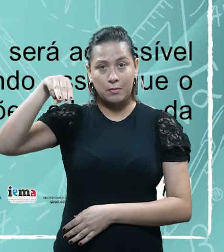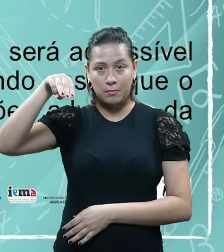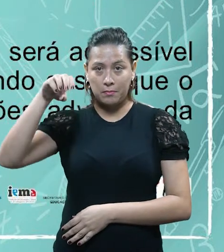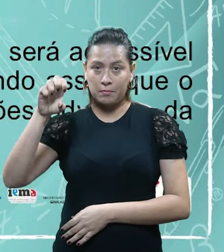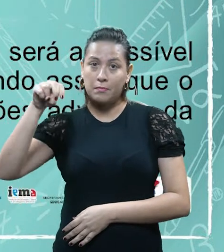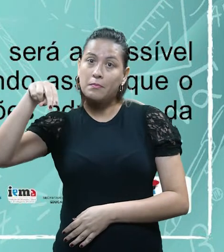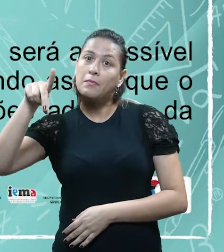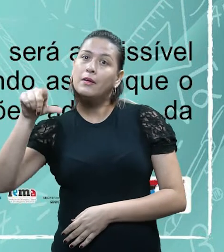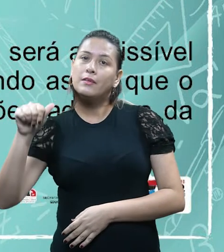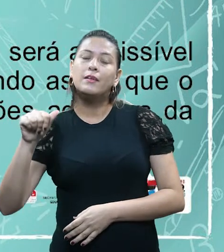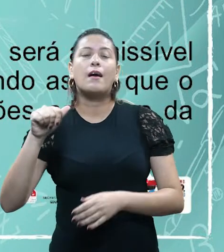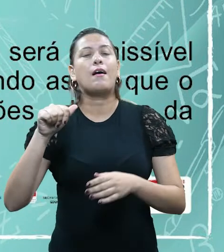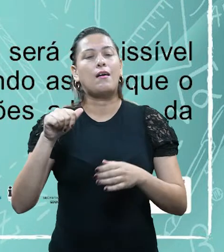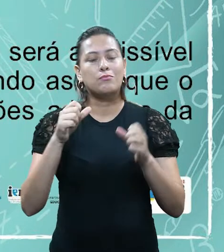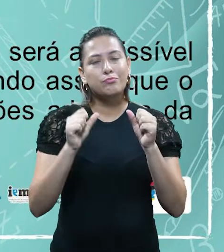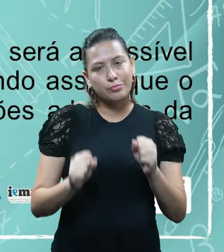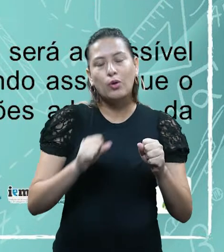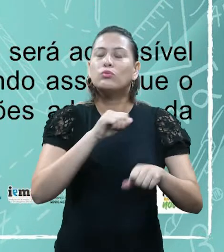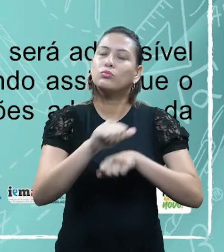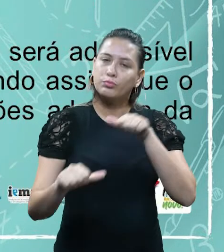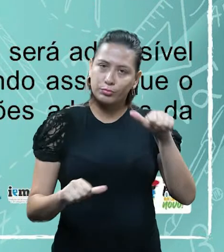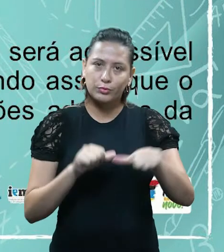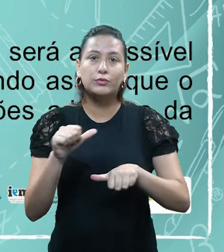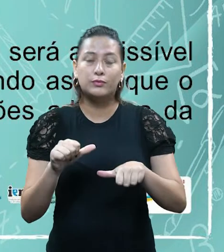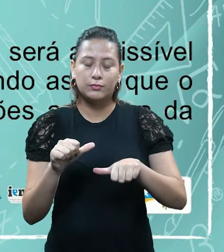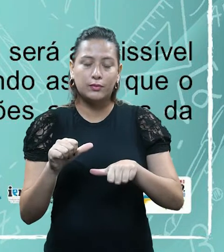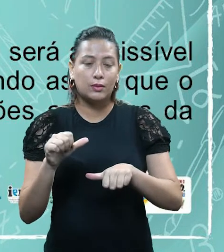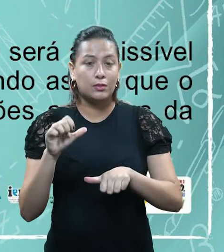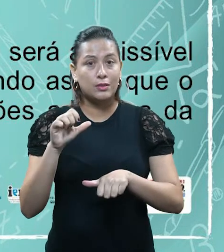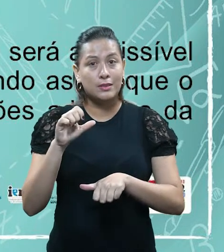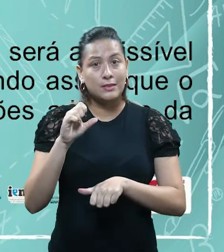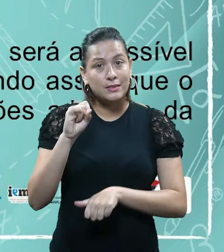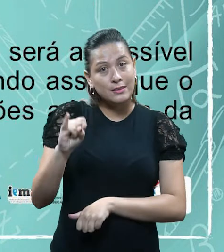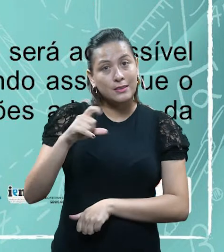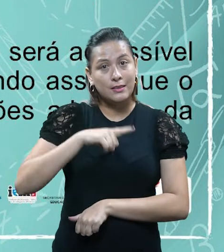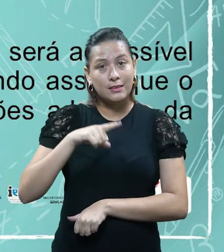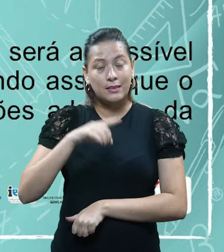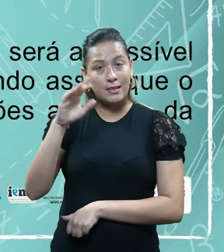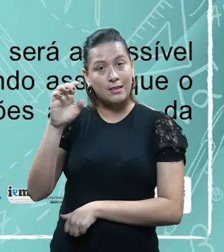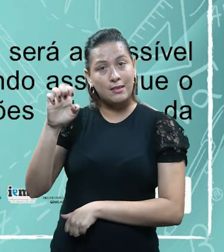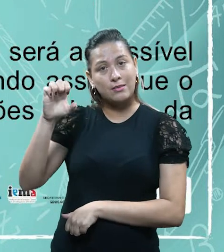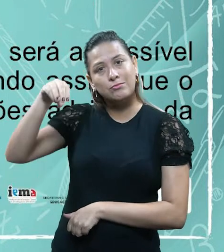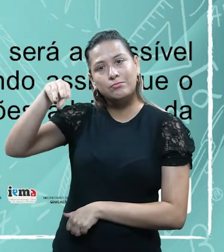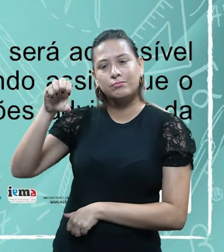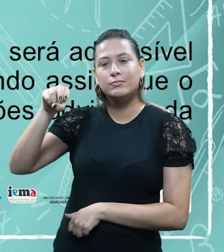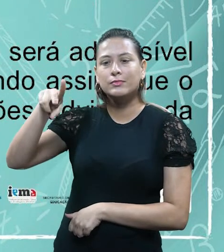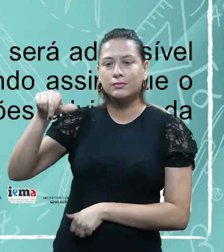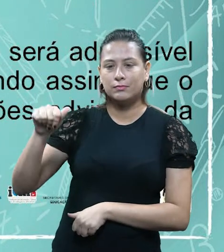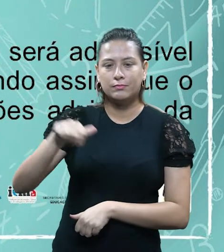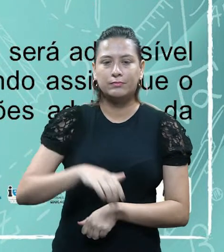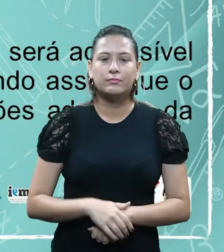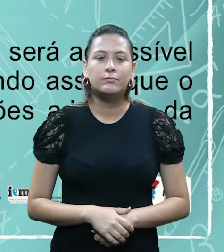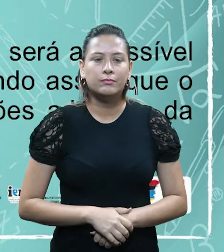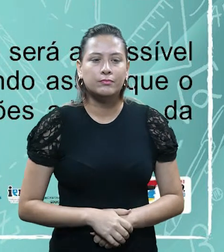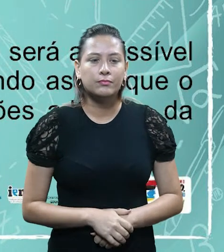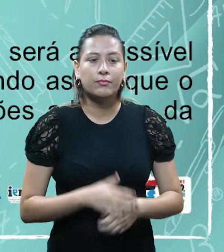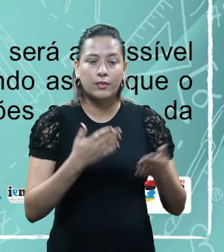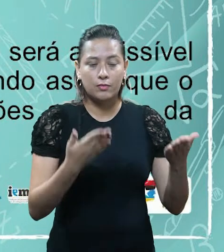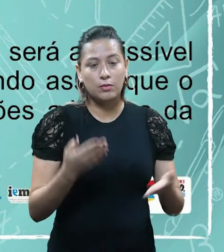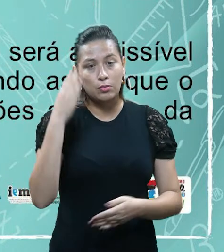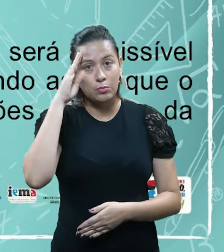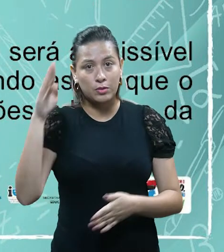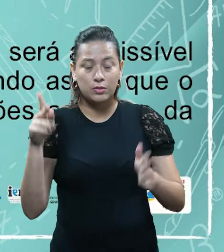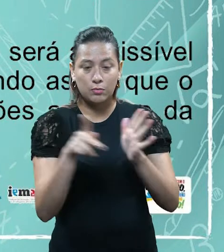alteração da competência, somente por emenda constitucional. Não se permitindo, assim, que o princípio da federação